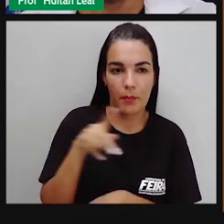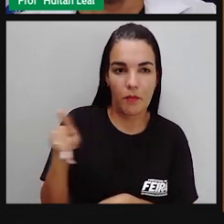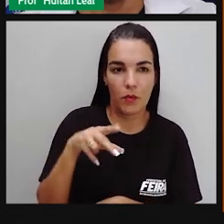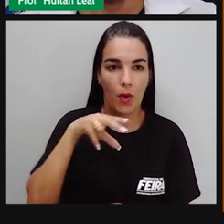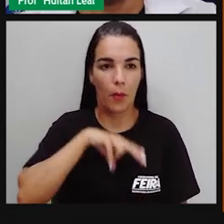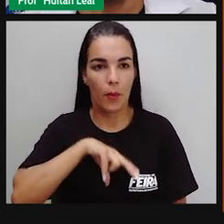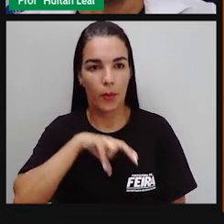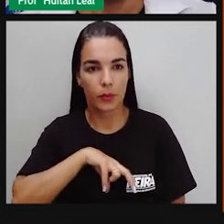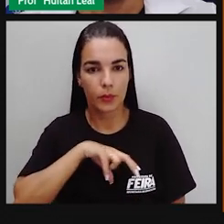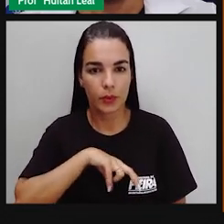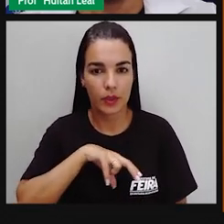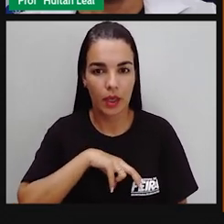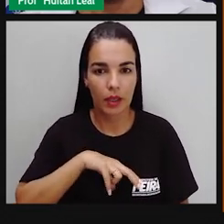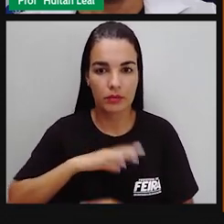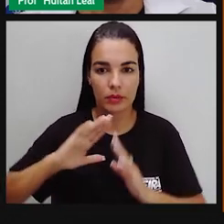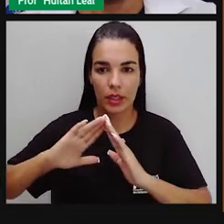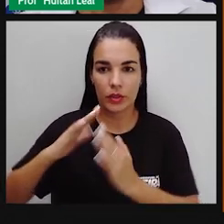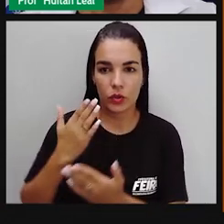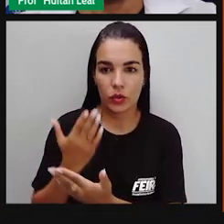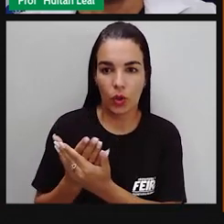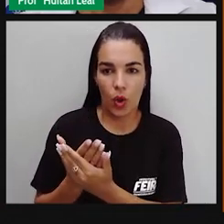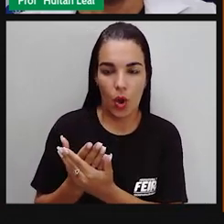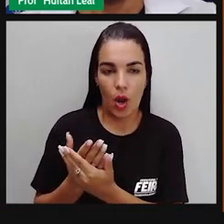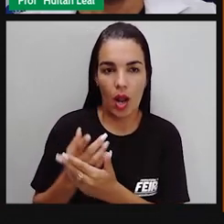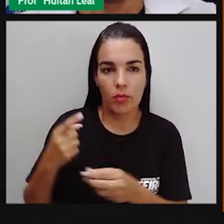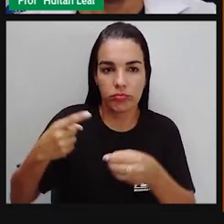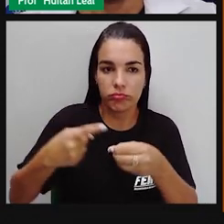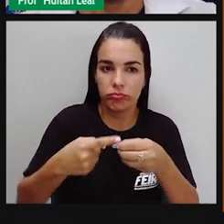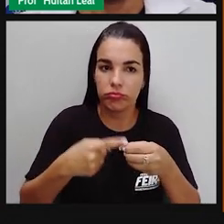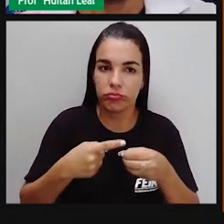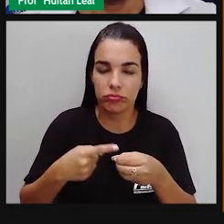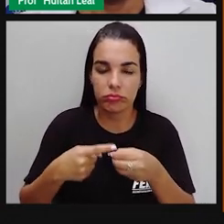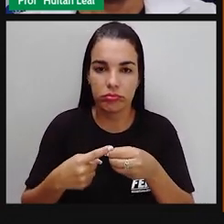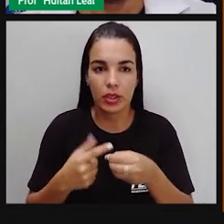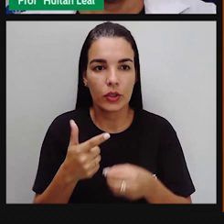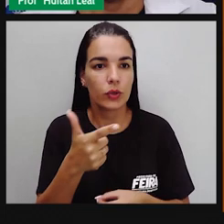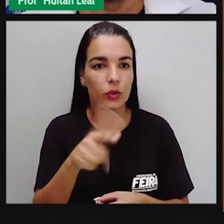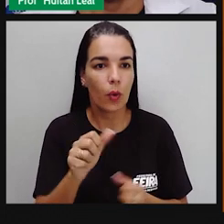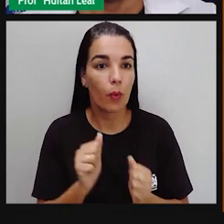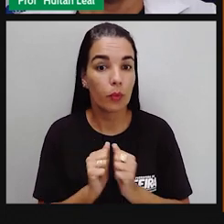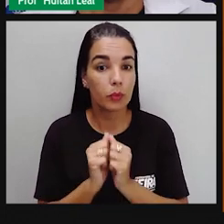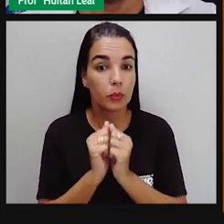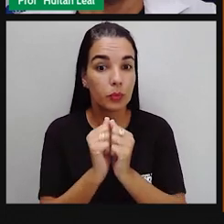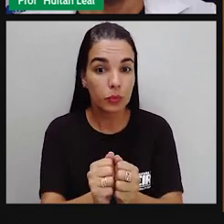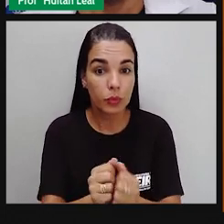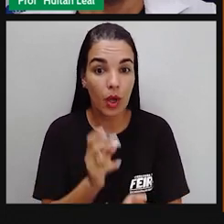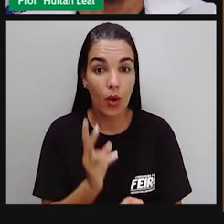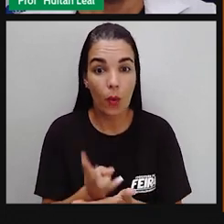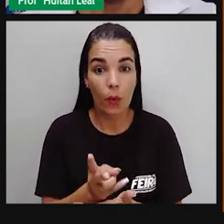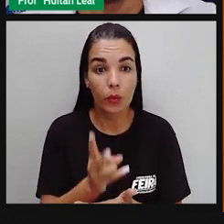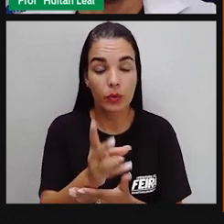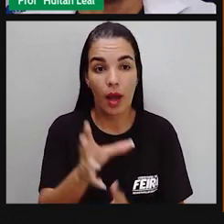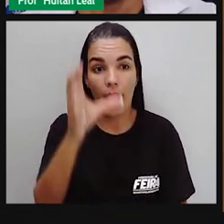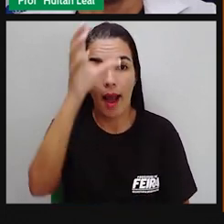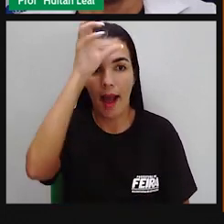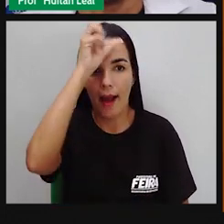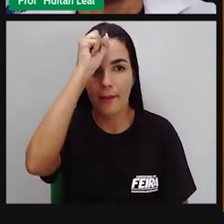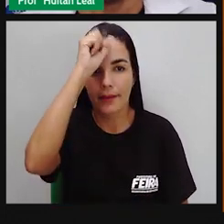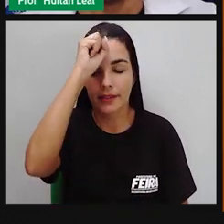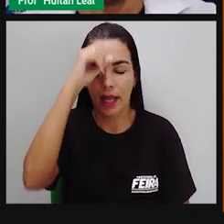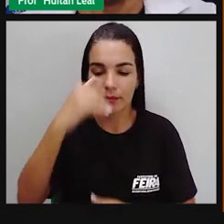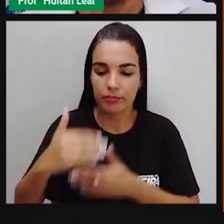Esperidão Leite, no Distrito de Matinha, mais uma vez com vocês para darmos andamento a esse processo de